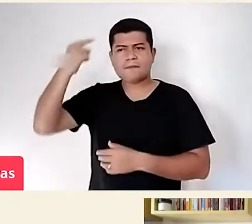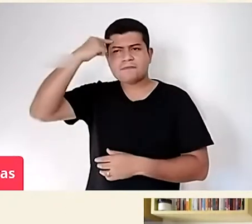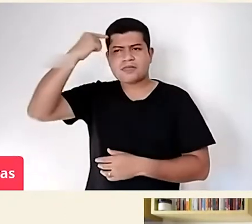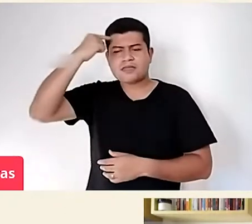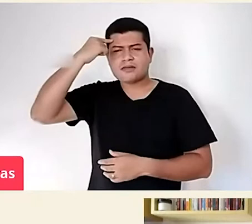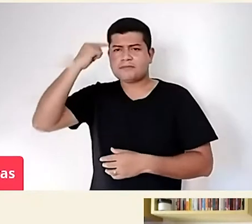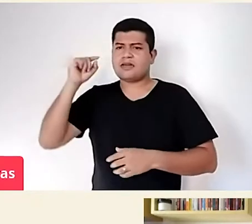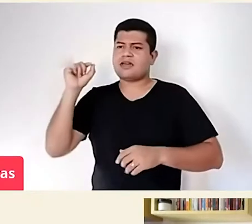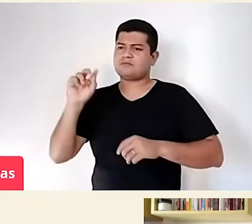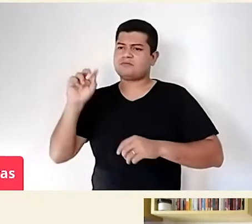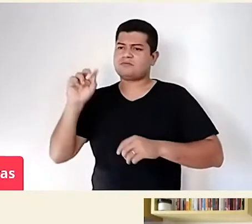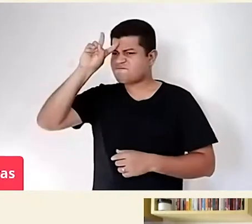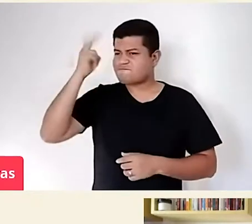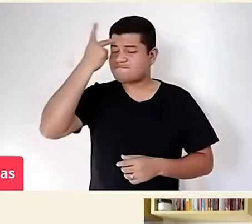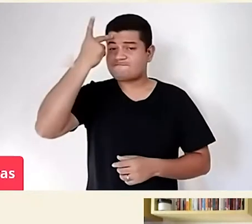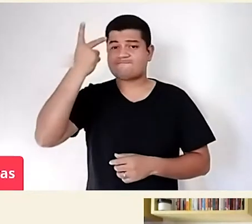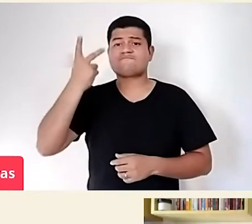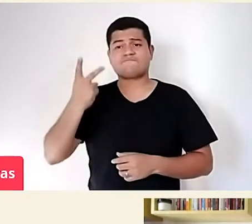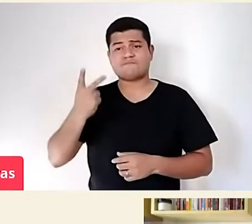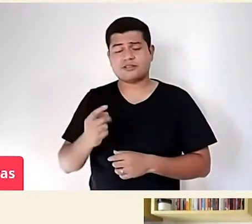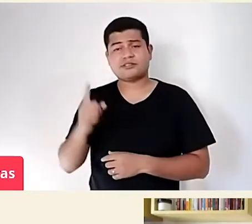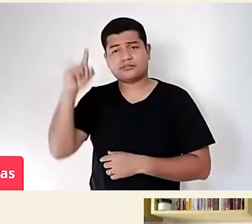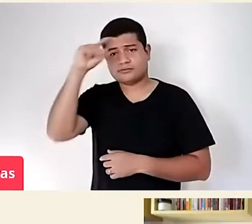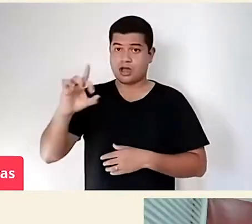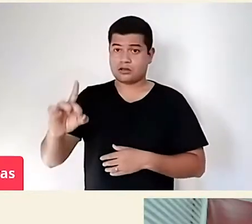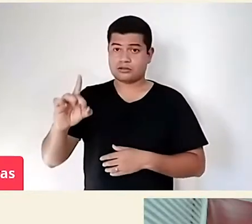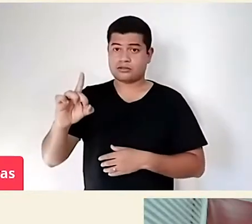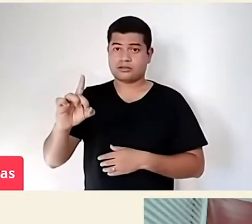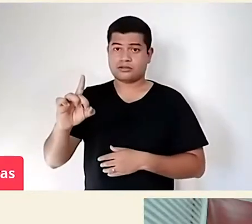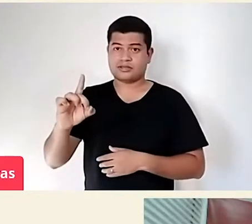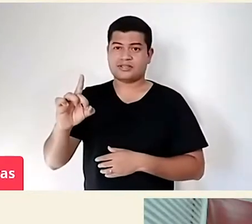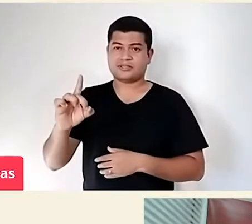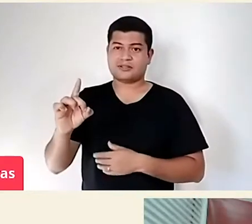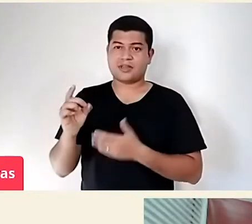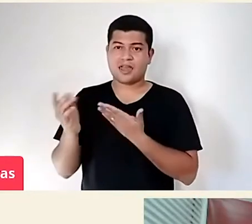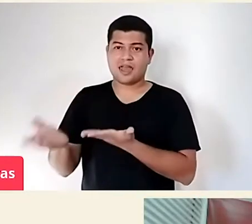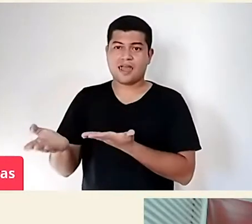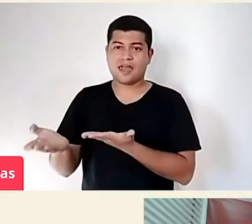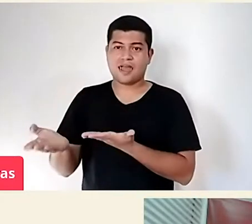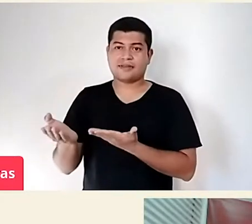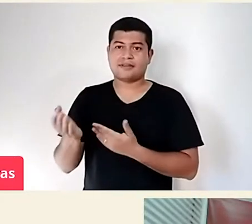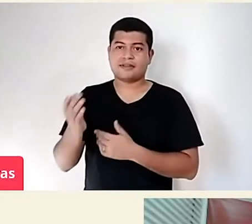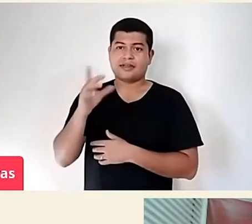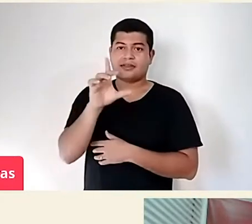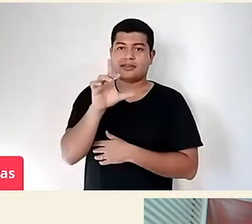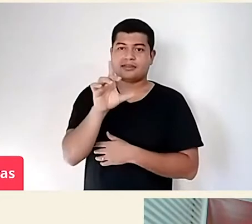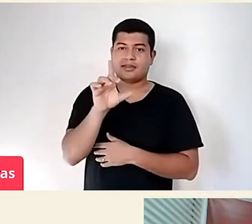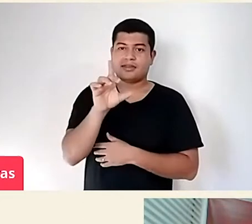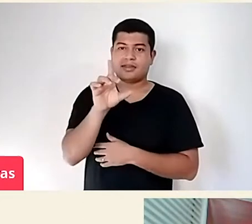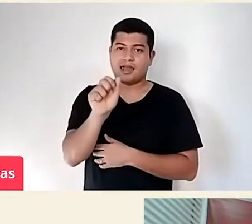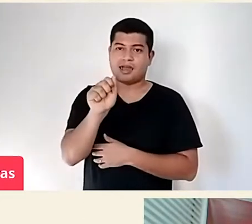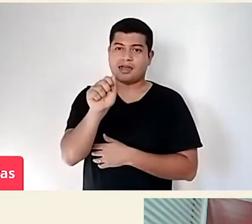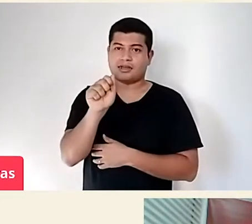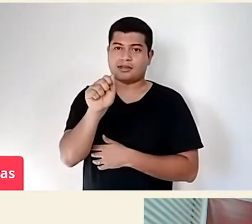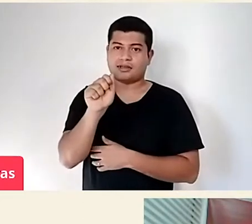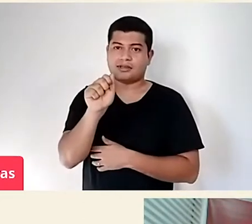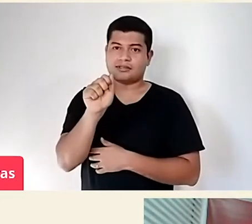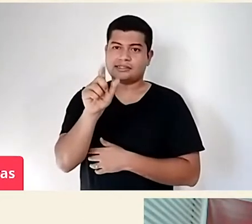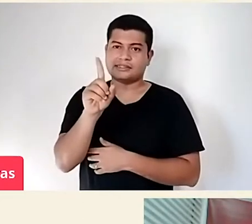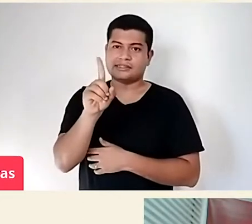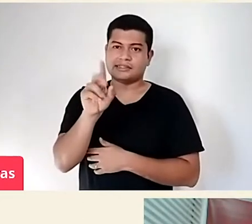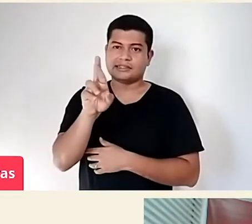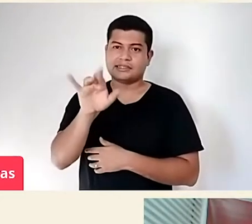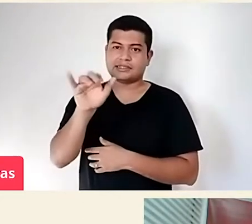e esses discursos que acabam diminuindo o lugar das mulheres. A coordenadora da Escola do Legislativo, Adeliana Dalponte,